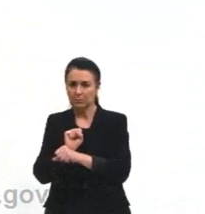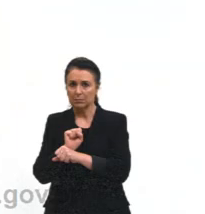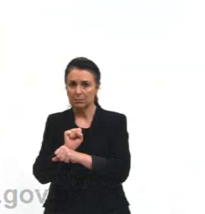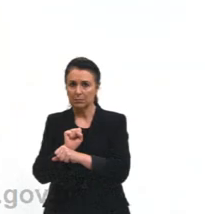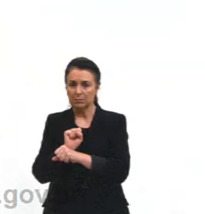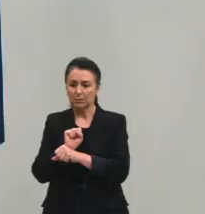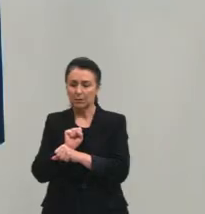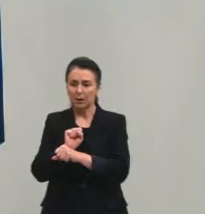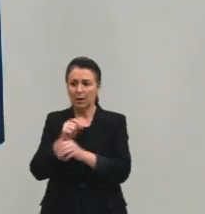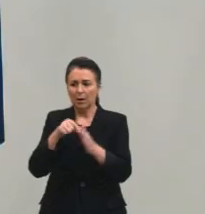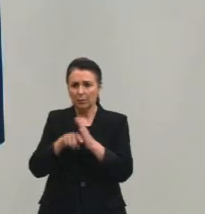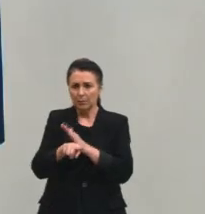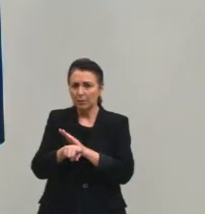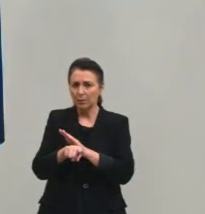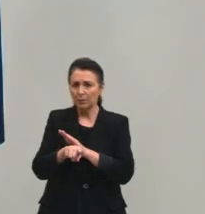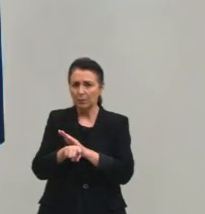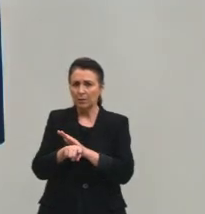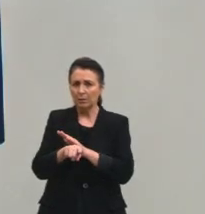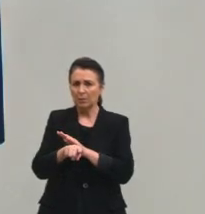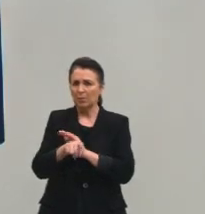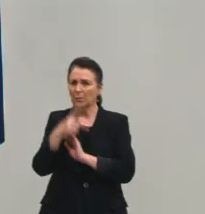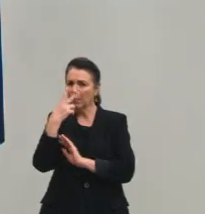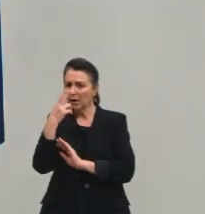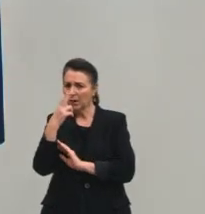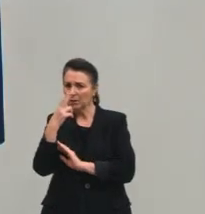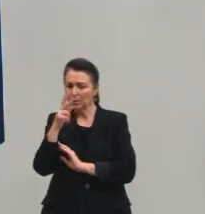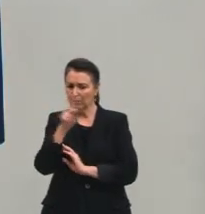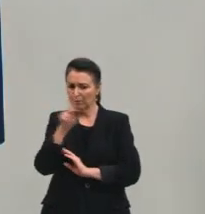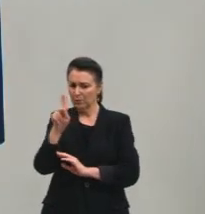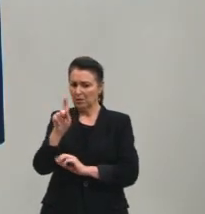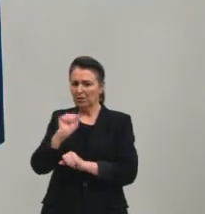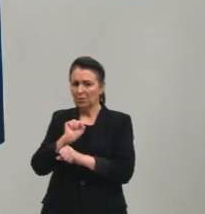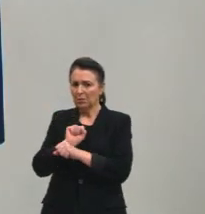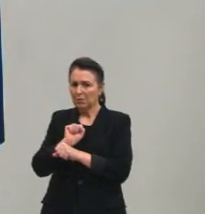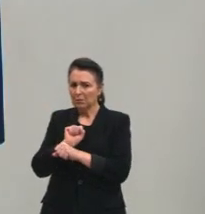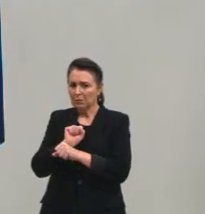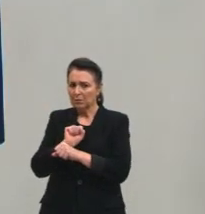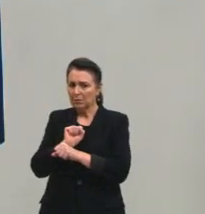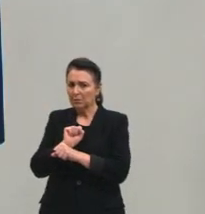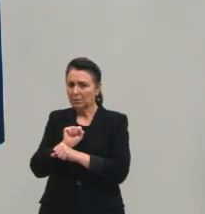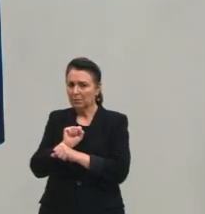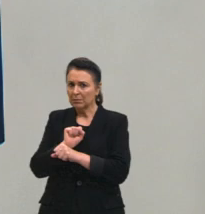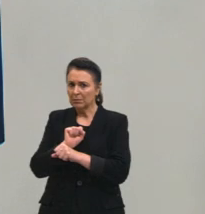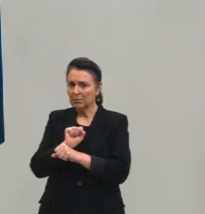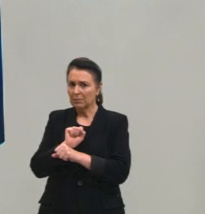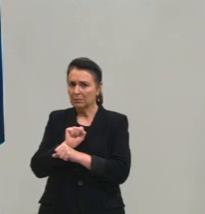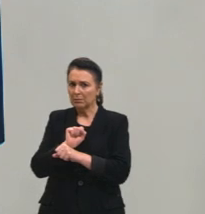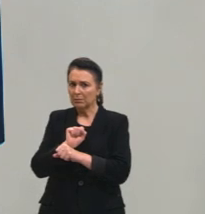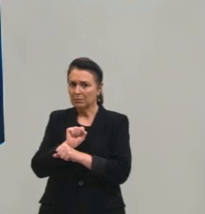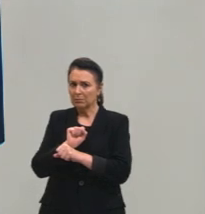Vocês vão parar para pensar, parece que ela está parada, sem considerar